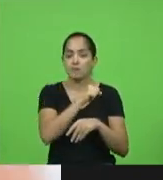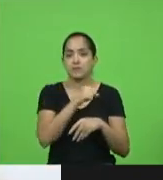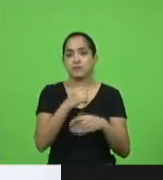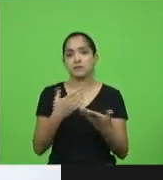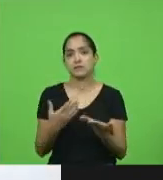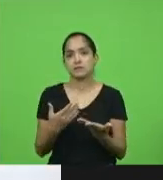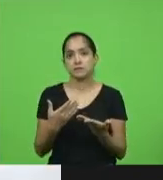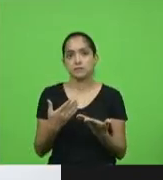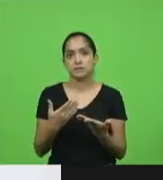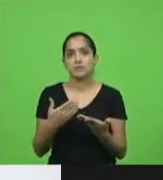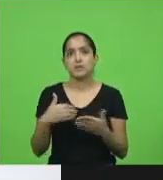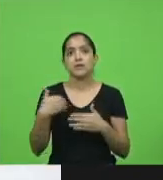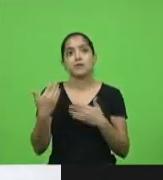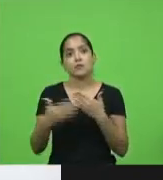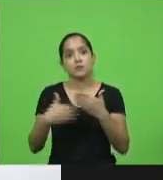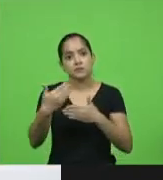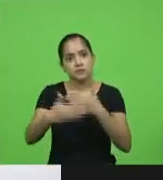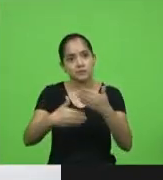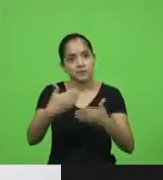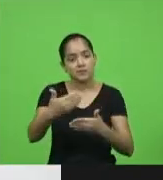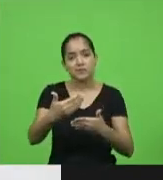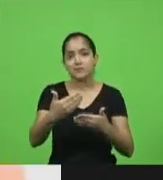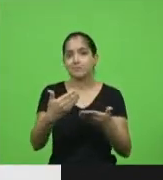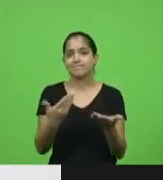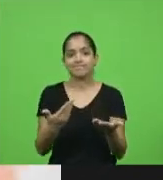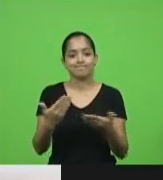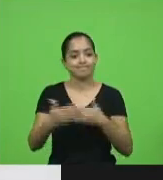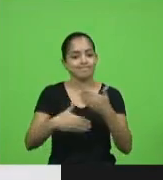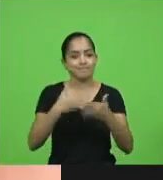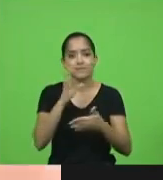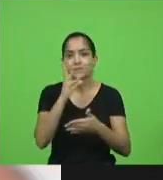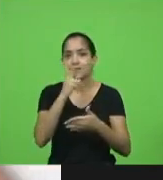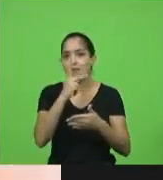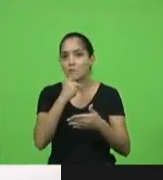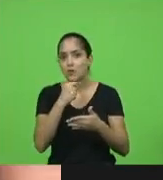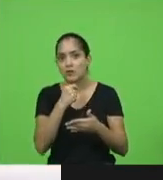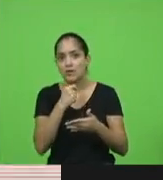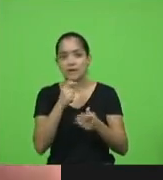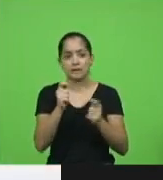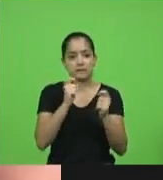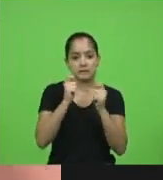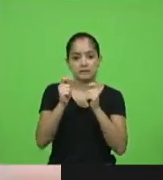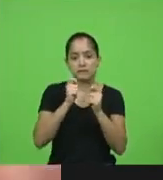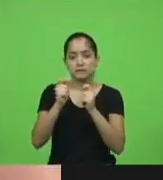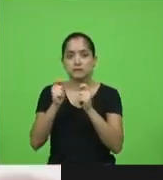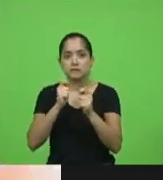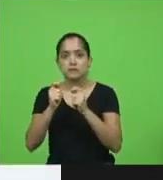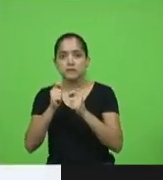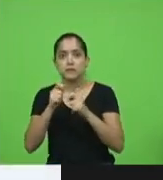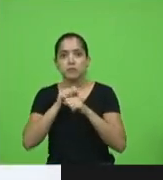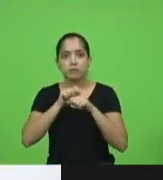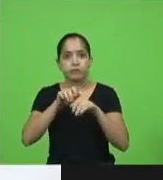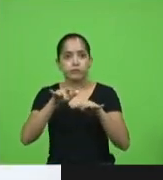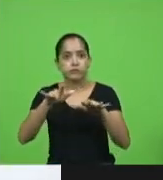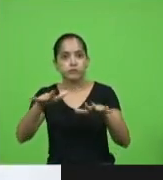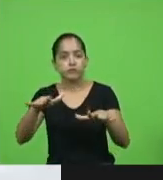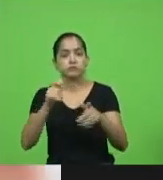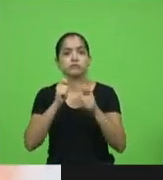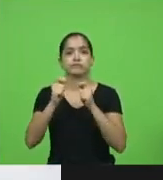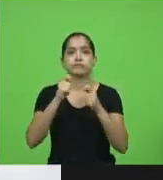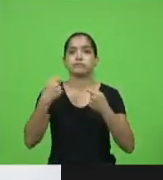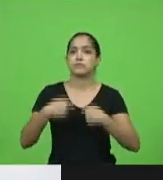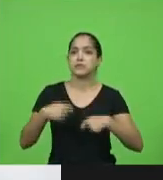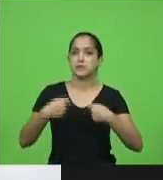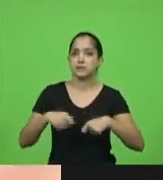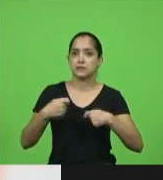enquanto isso não acontecer trabalhar para conter a proliferação do vírus e